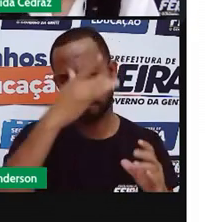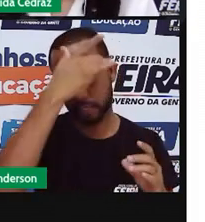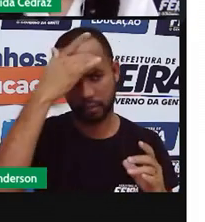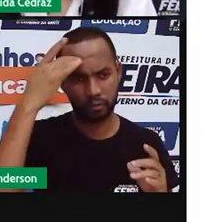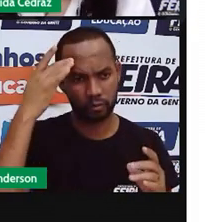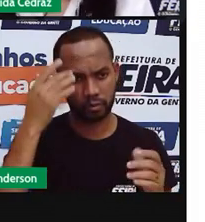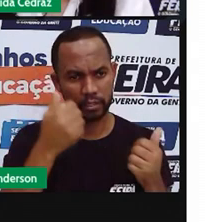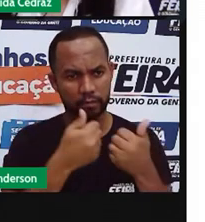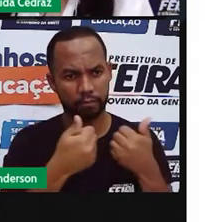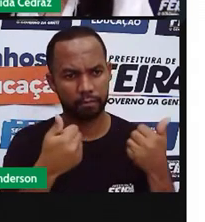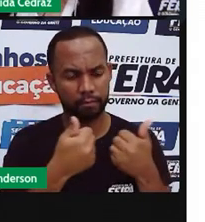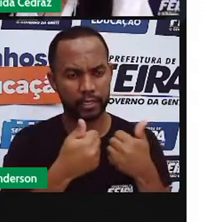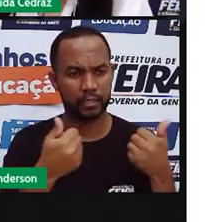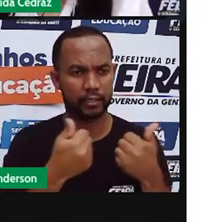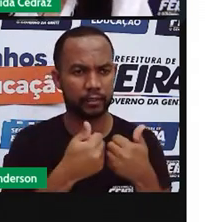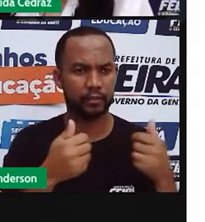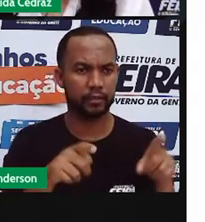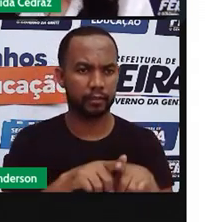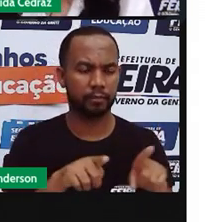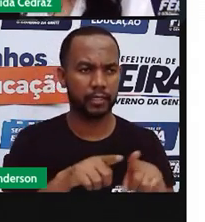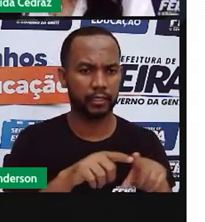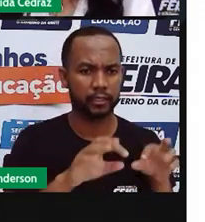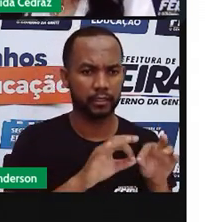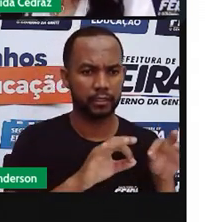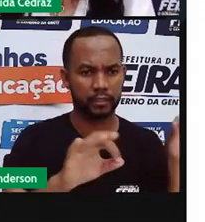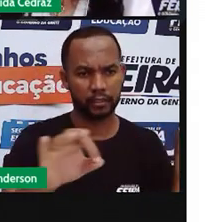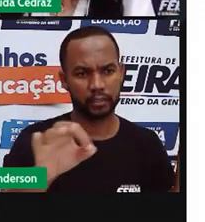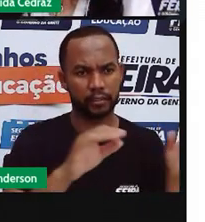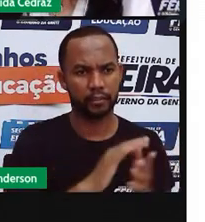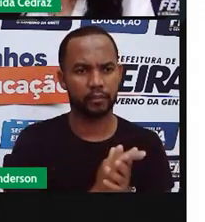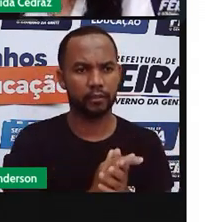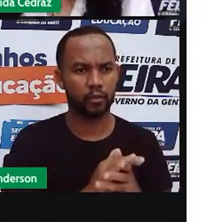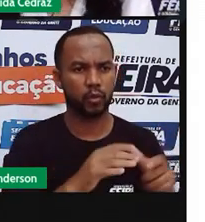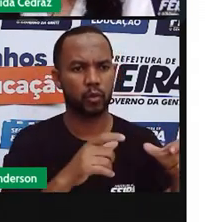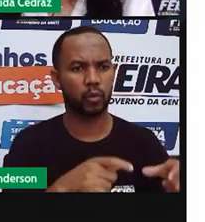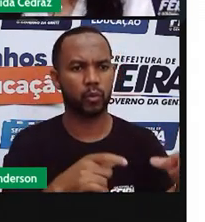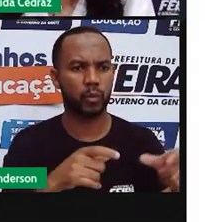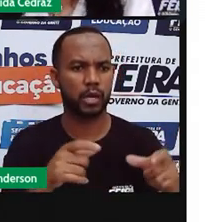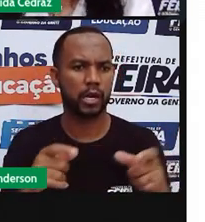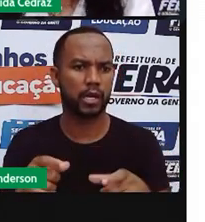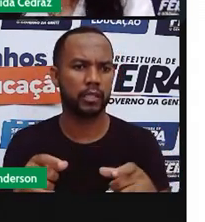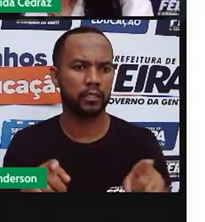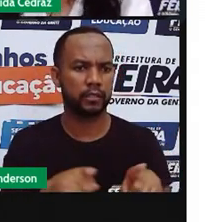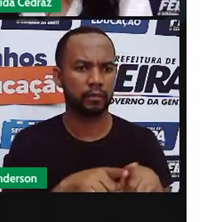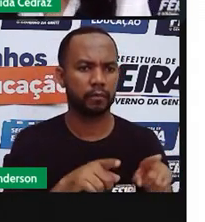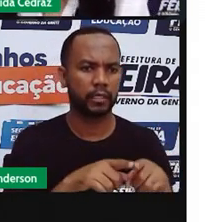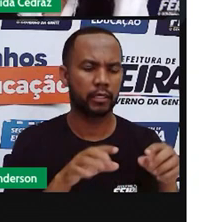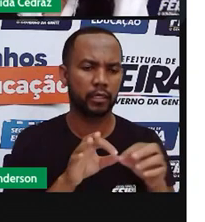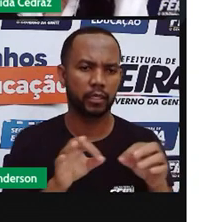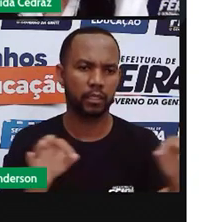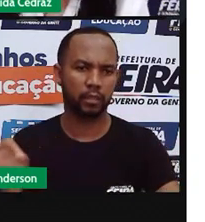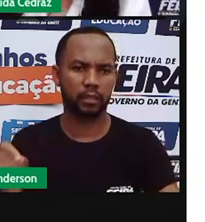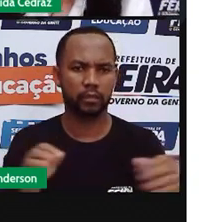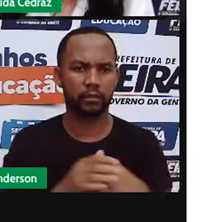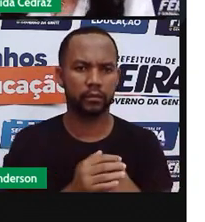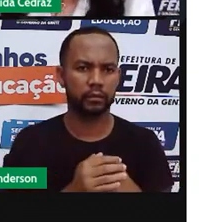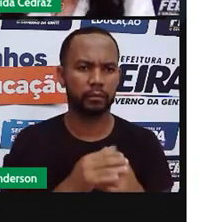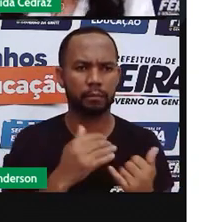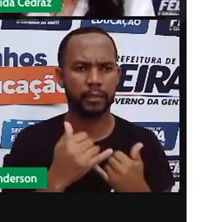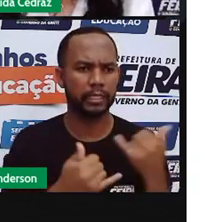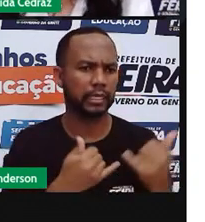próximas e distantes, notícias locais e internacionais, jogos,